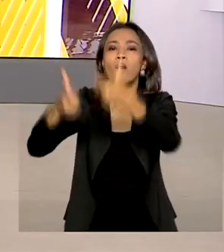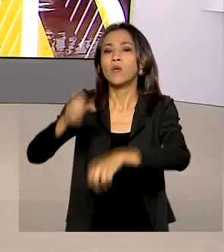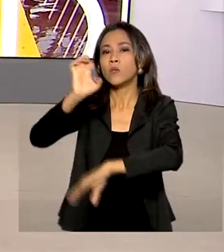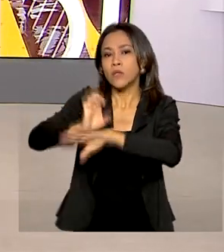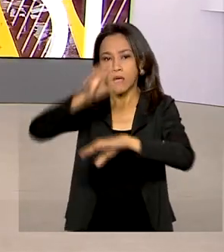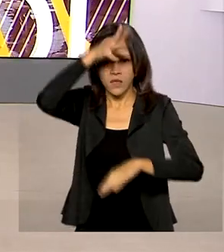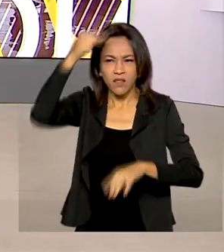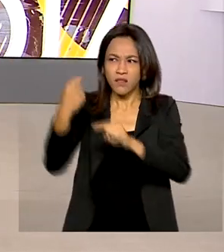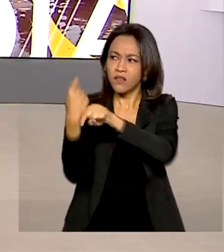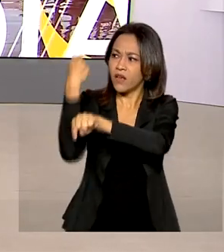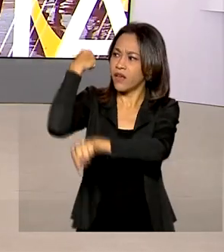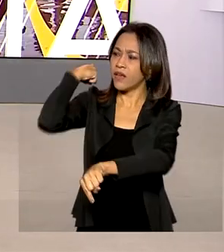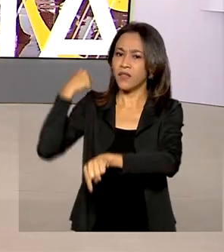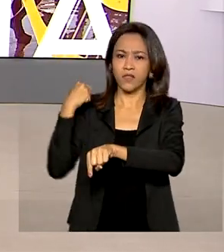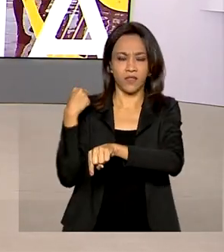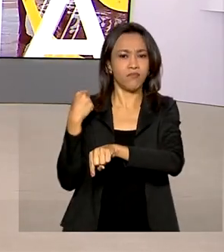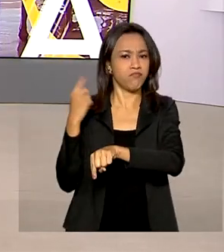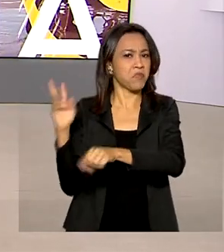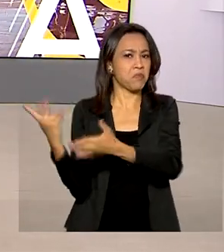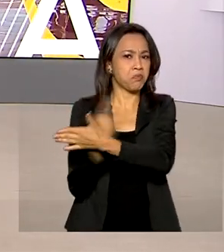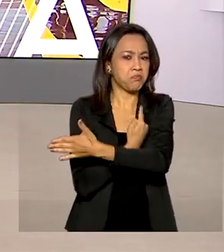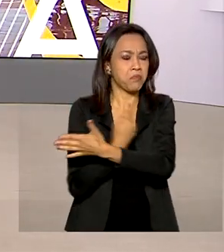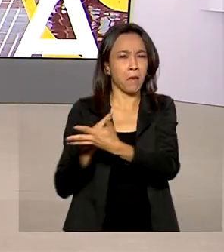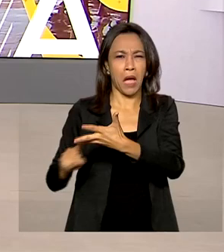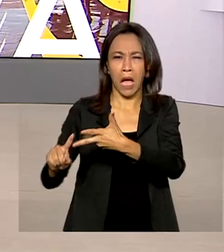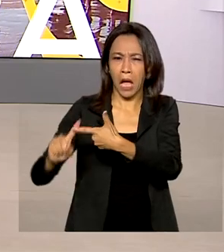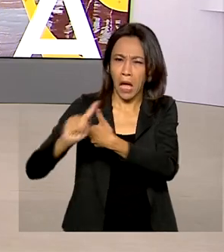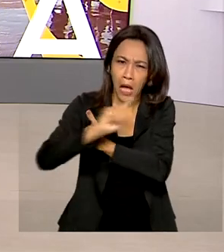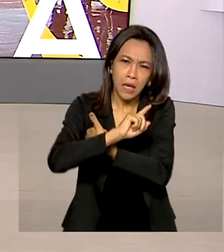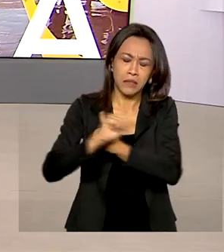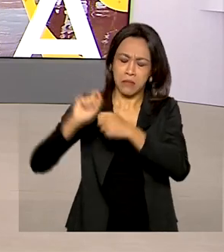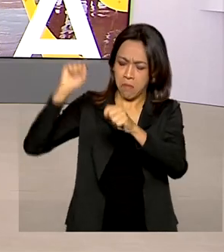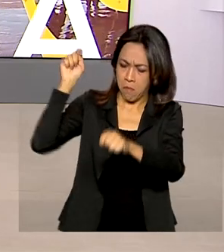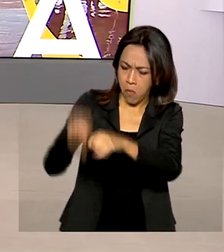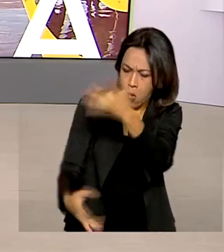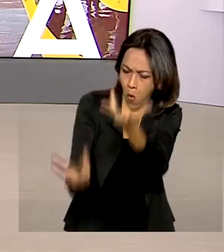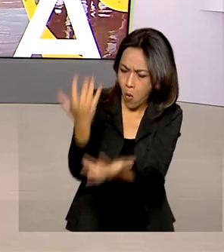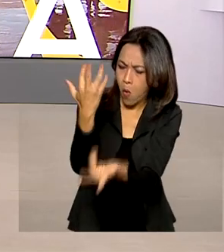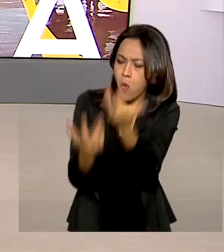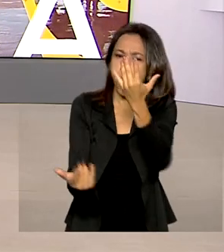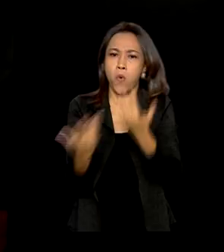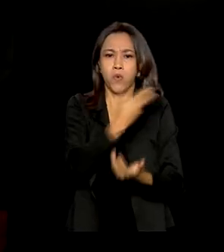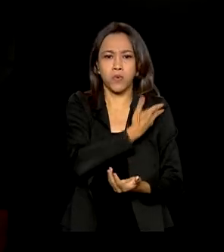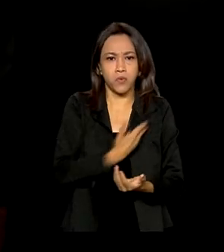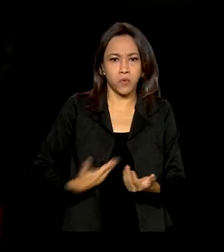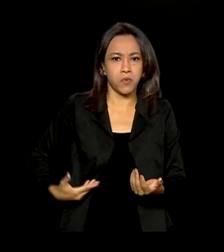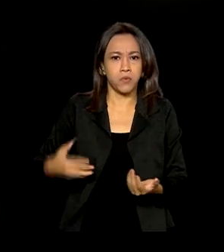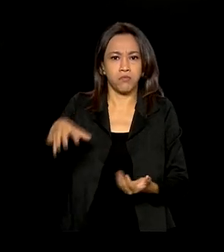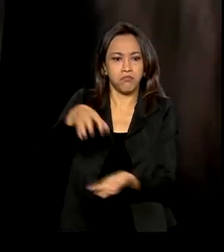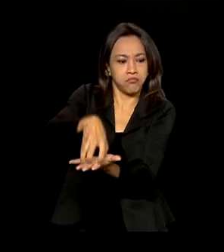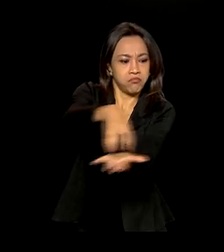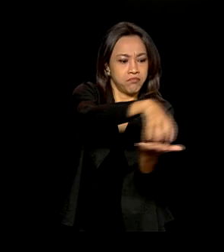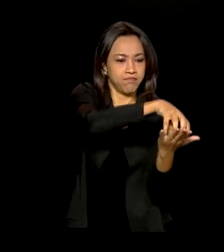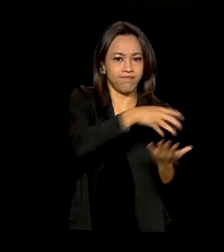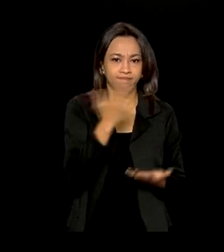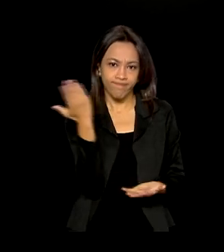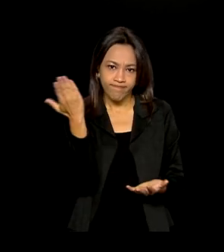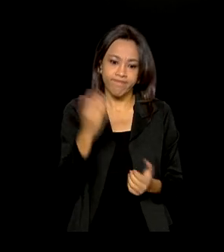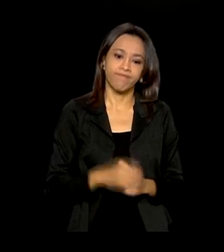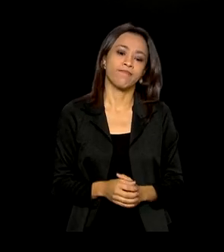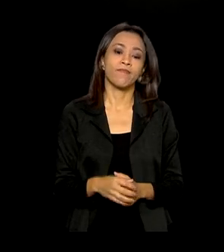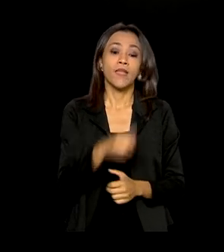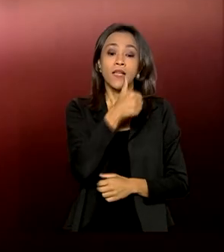enfrenta desde o fim de semana uma série de ataques e incêndios a prédios públicos. Das 35